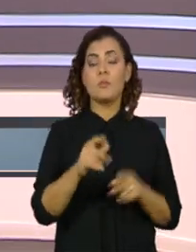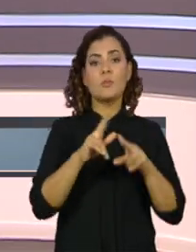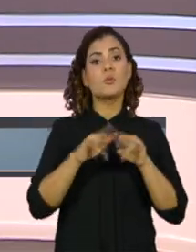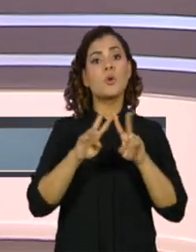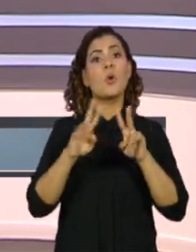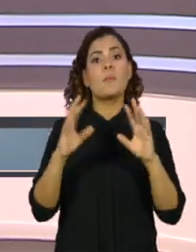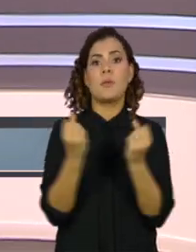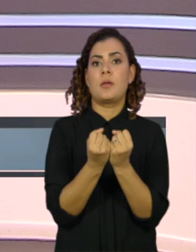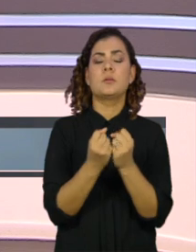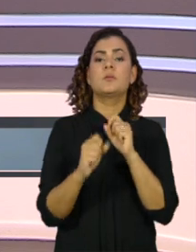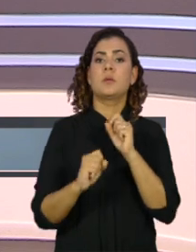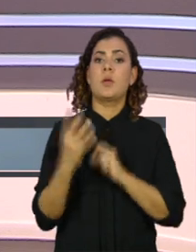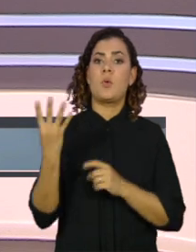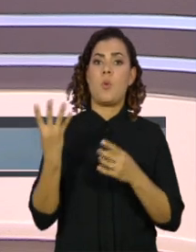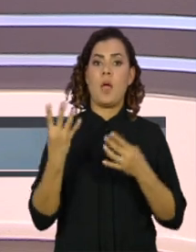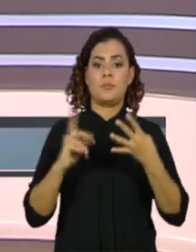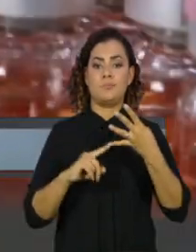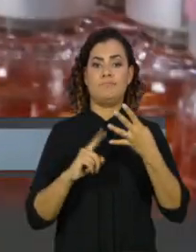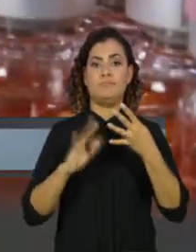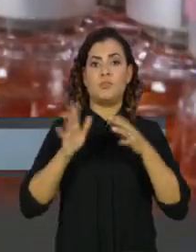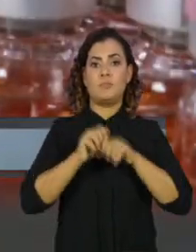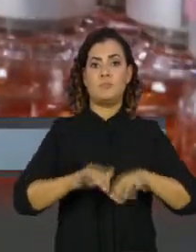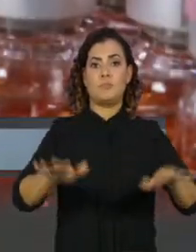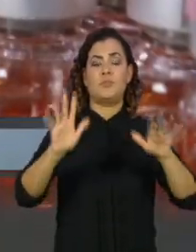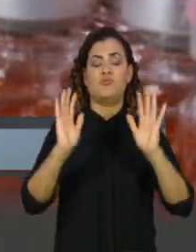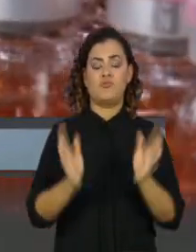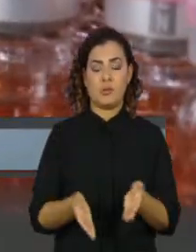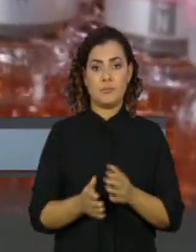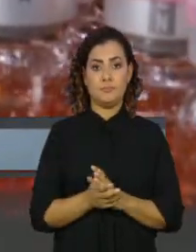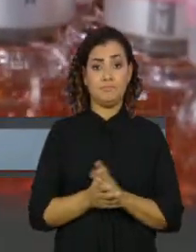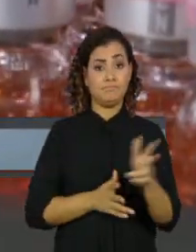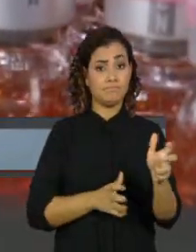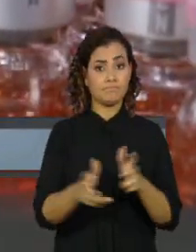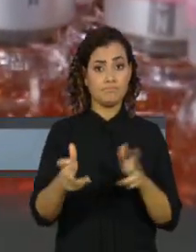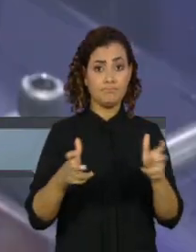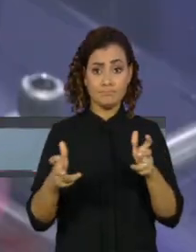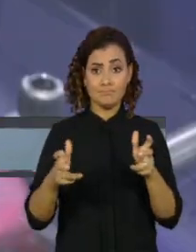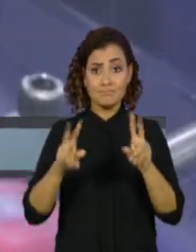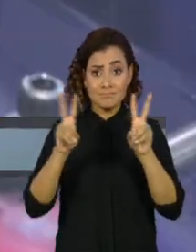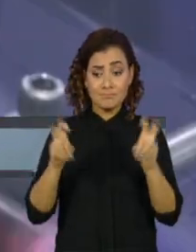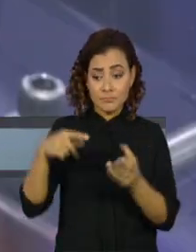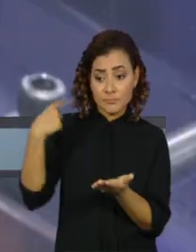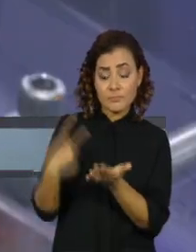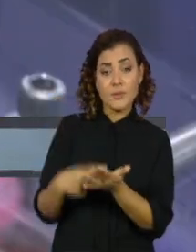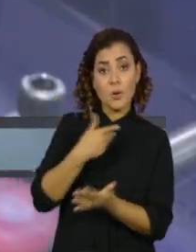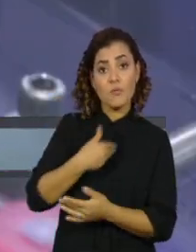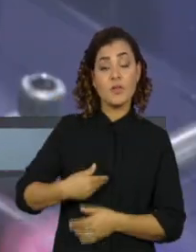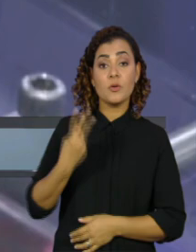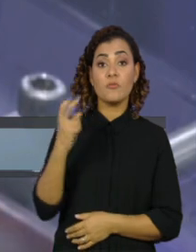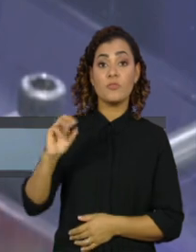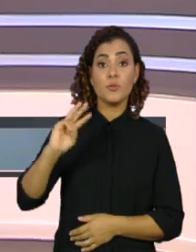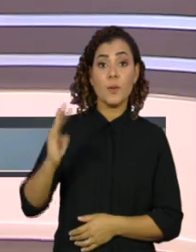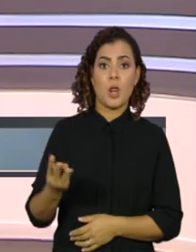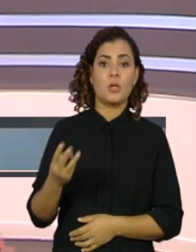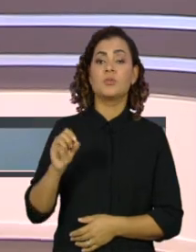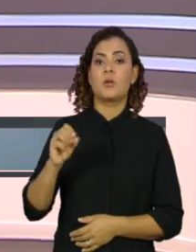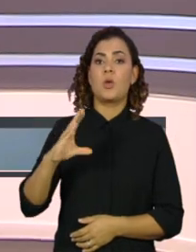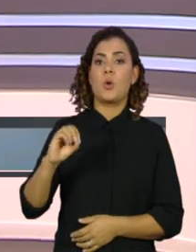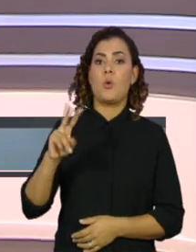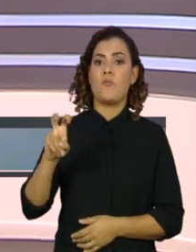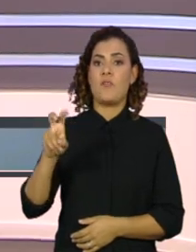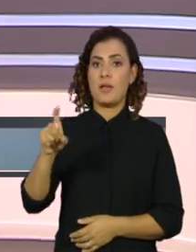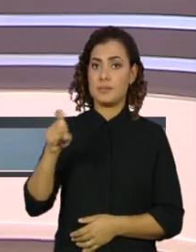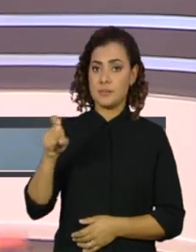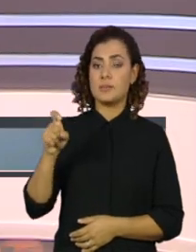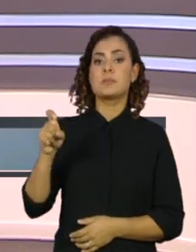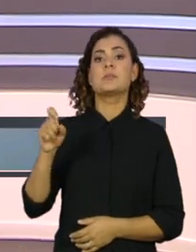enfrentamos a quarta onda da pandemia. Sobre vacinas, o governo fecha a compra de 20 milhões de doses da Covaxin e autoridades